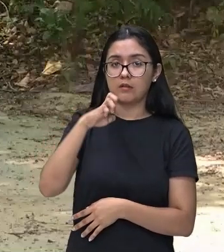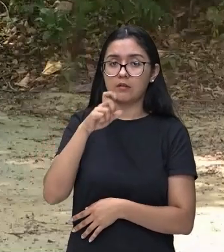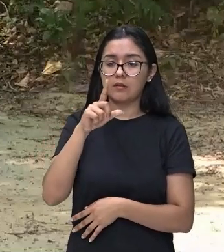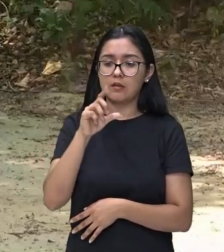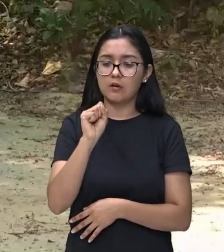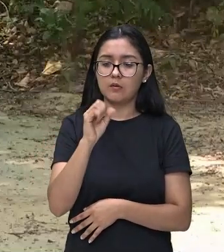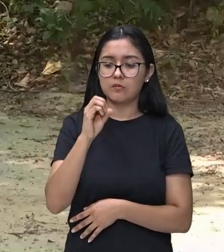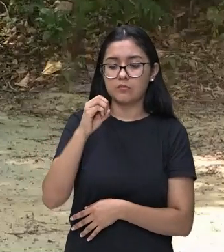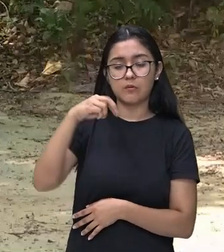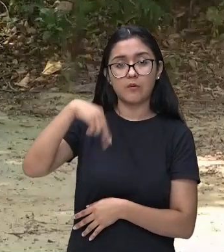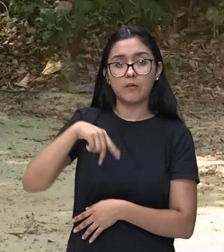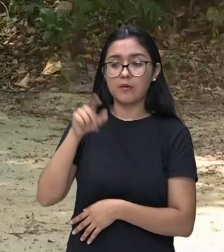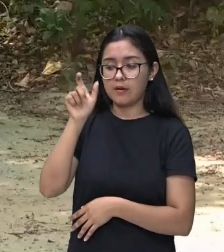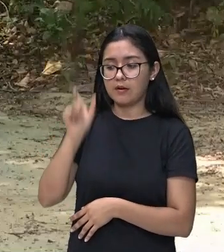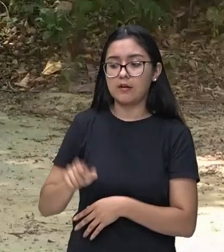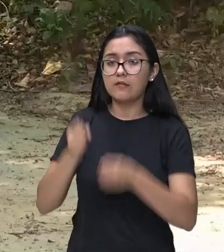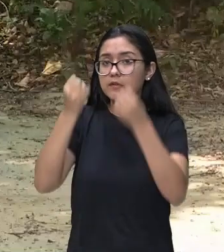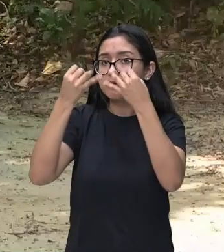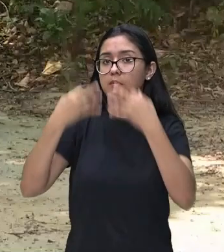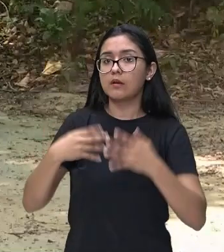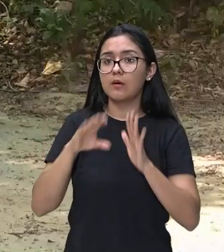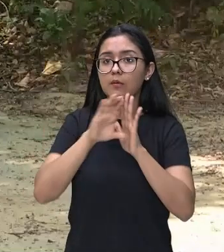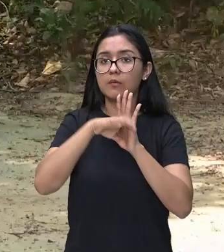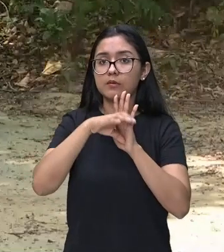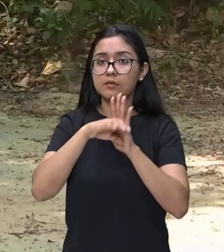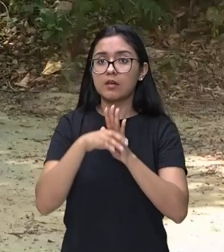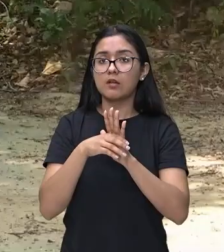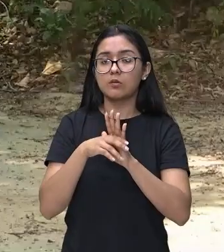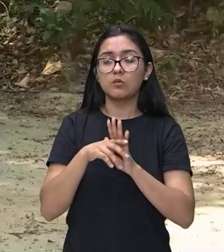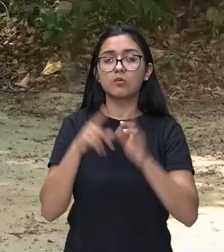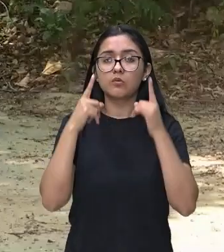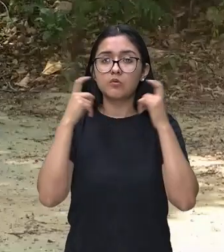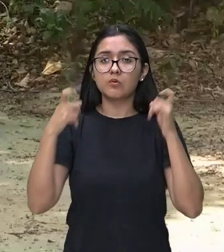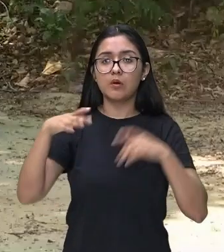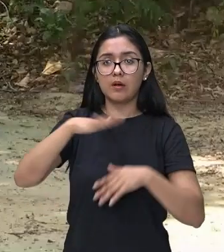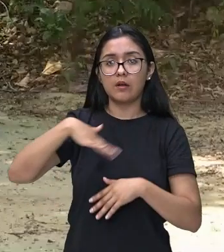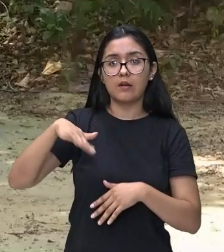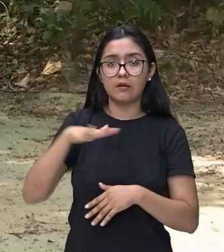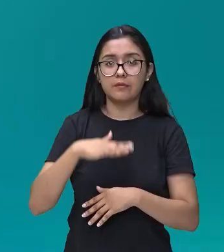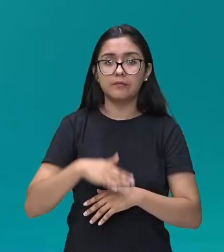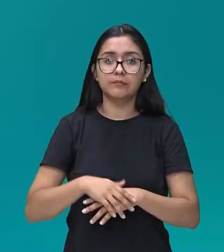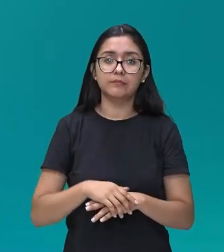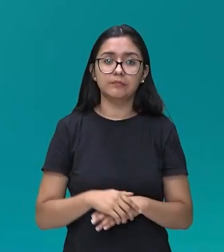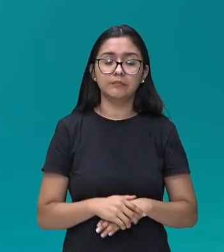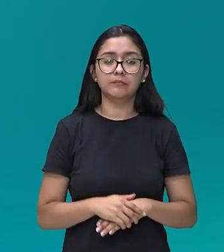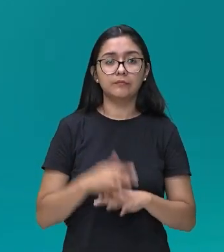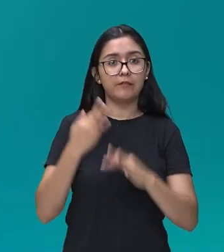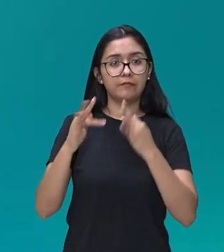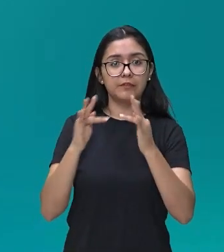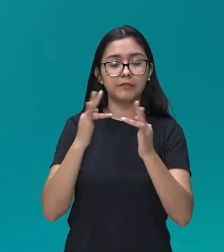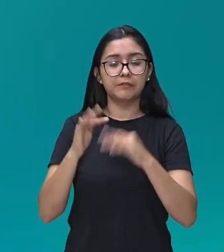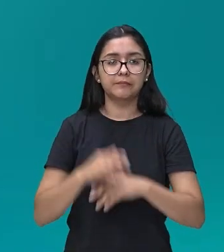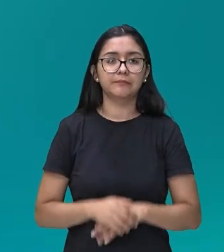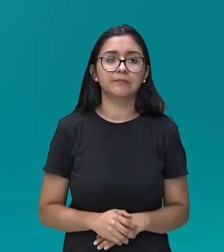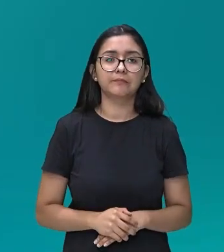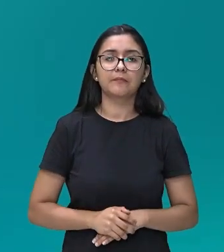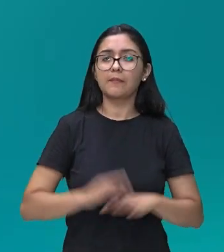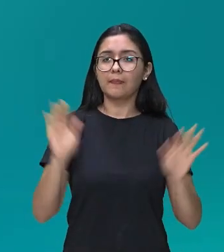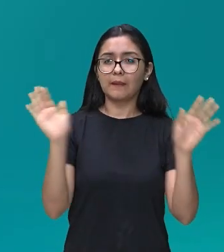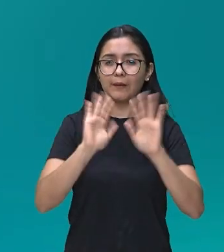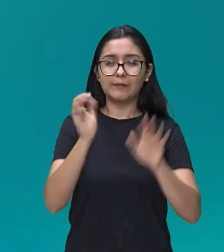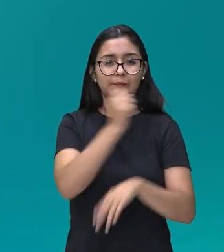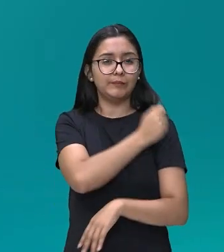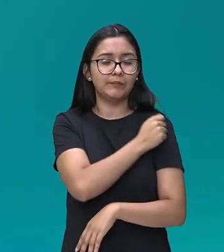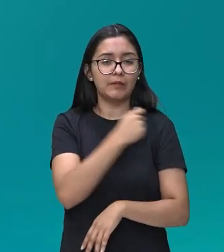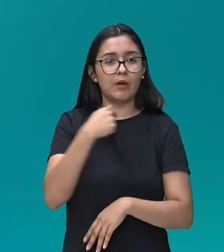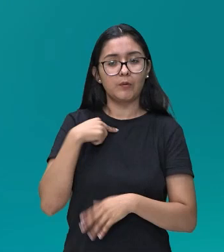vai explicar um pouco o conceito do som na Física. Vamos ouvi-lo? Olá, alunos! Tudo bem? Estou aqui